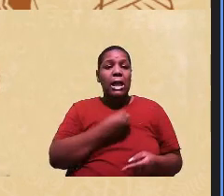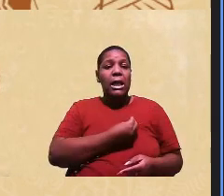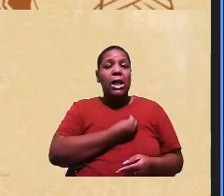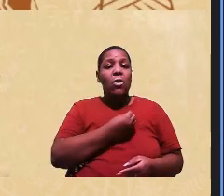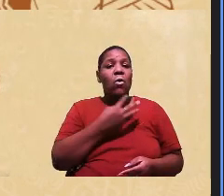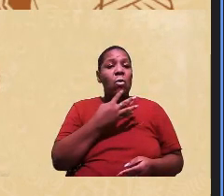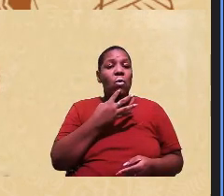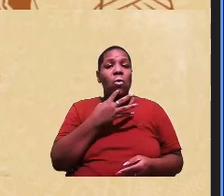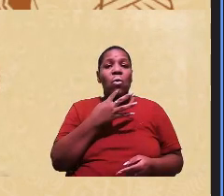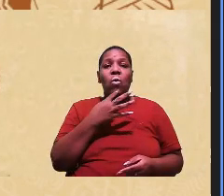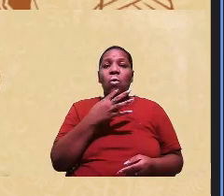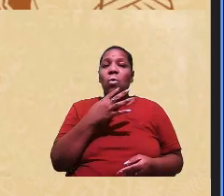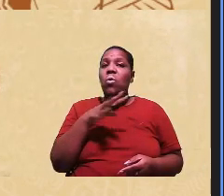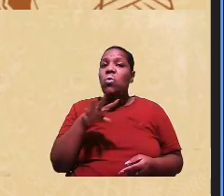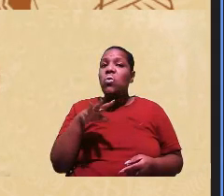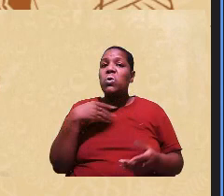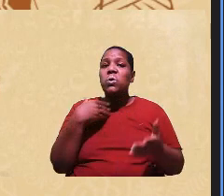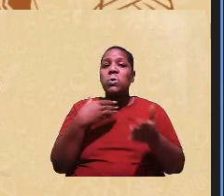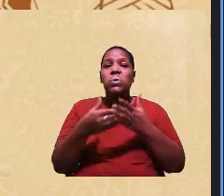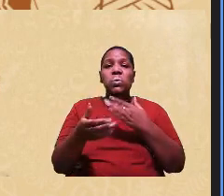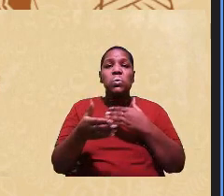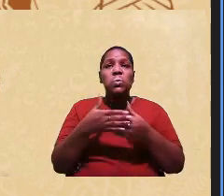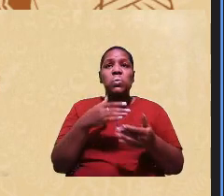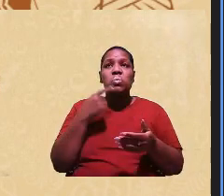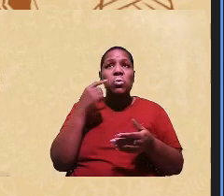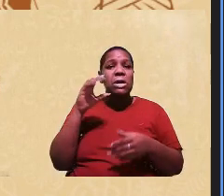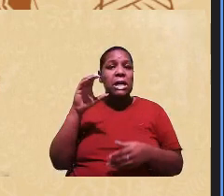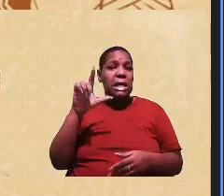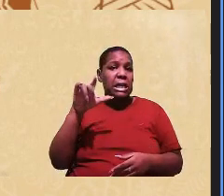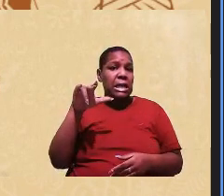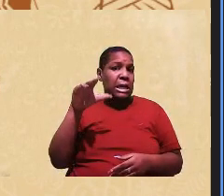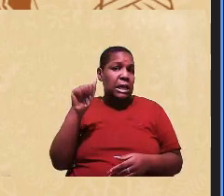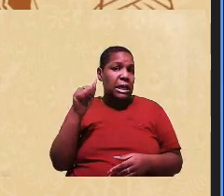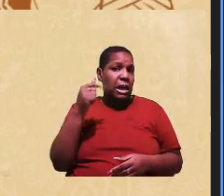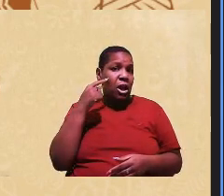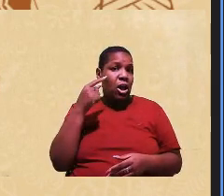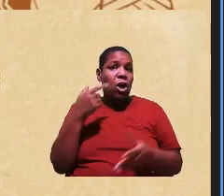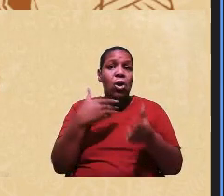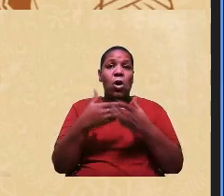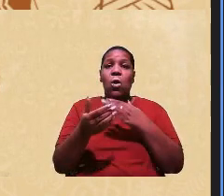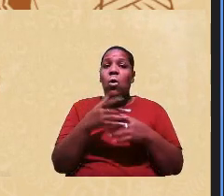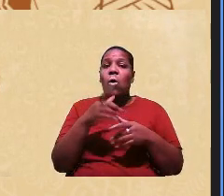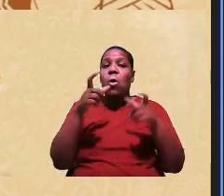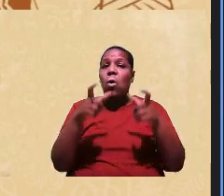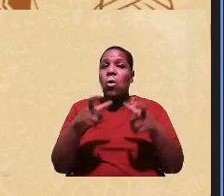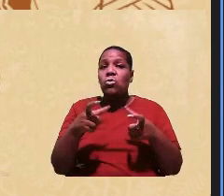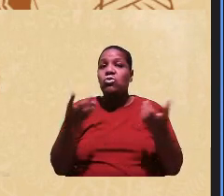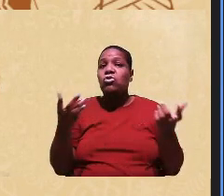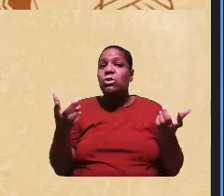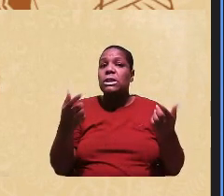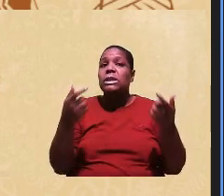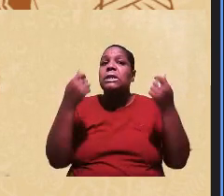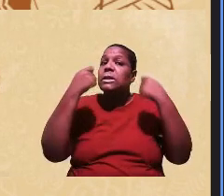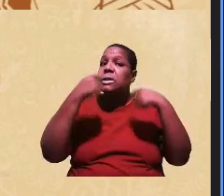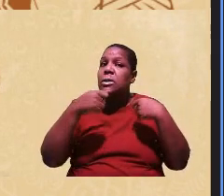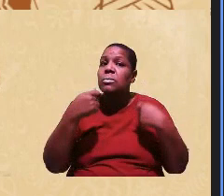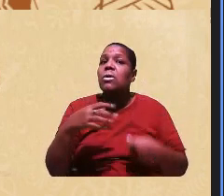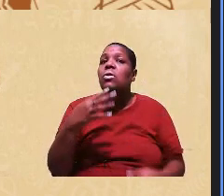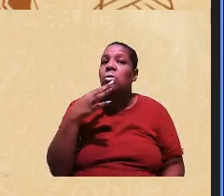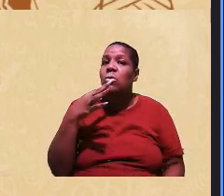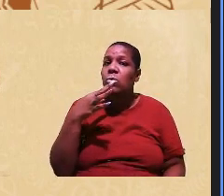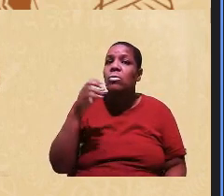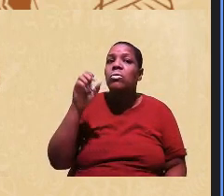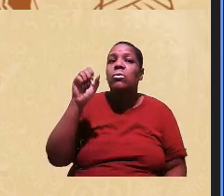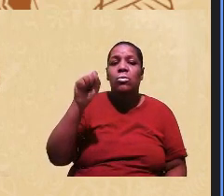não importa se vai estar na clínica onde você vai estar atuando é preciso ter conhecimento sobre as políticas